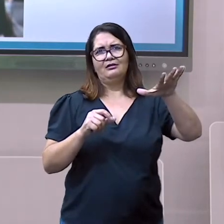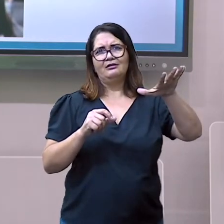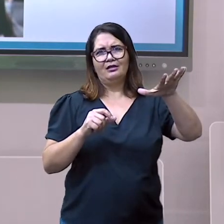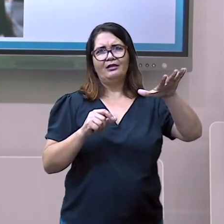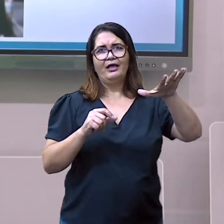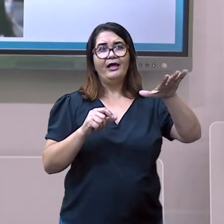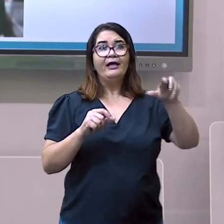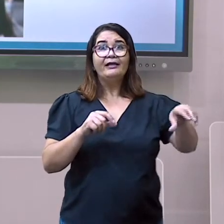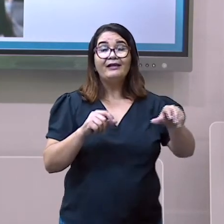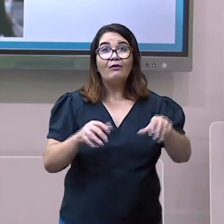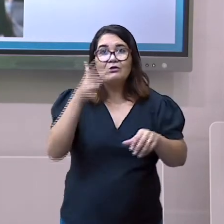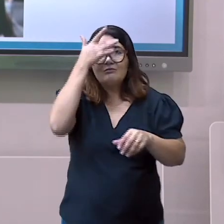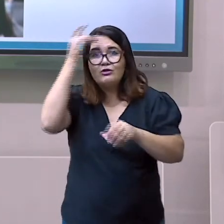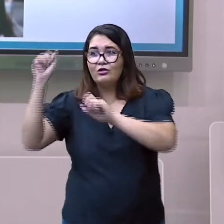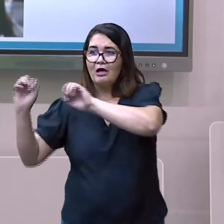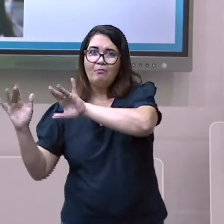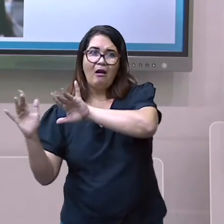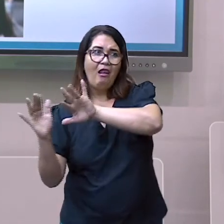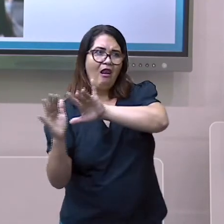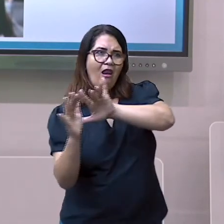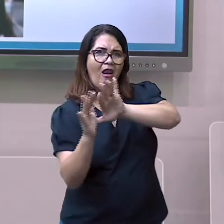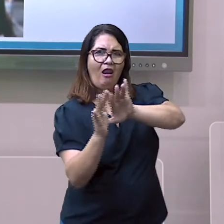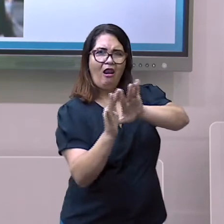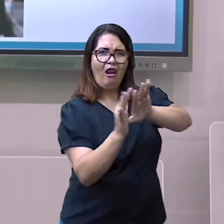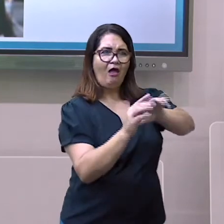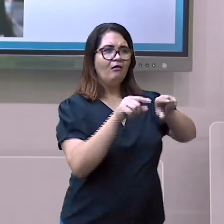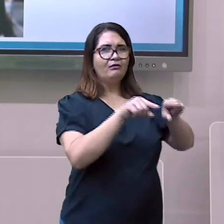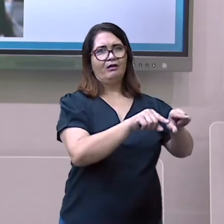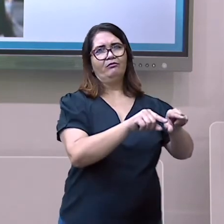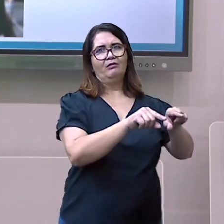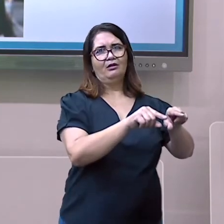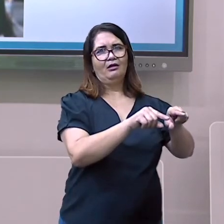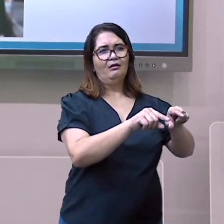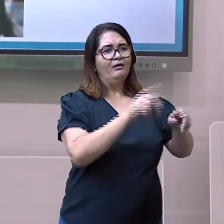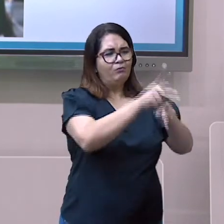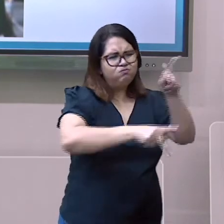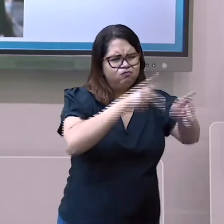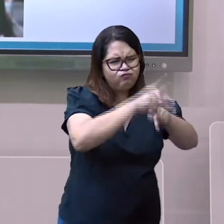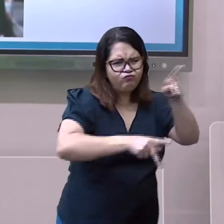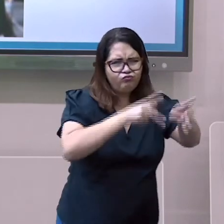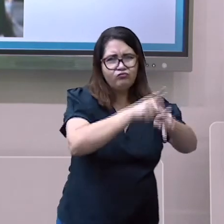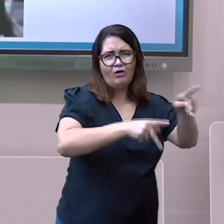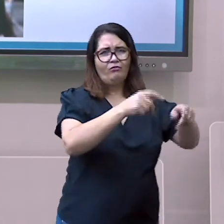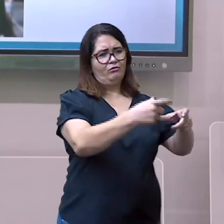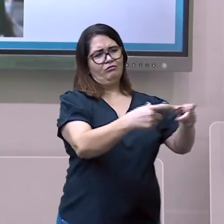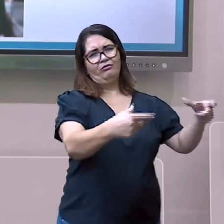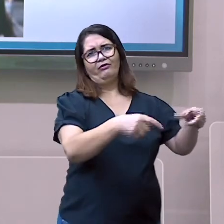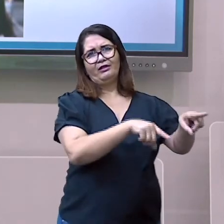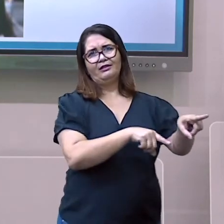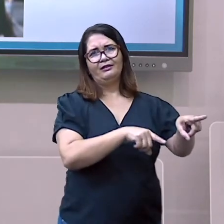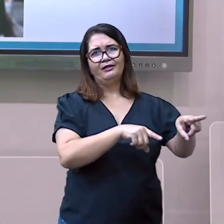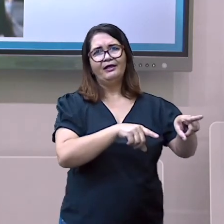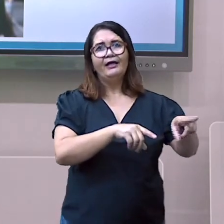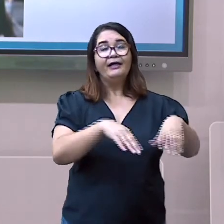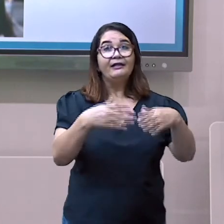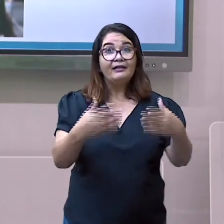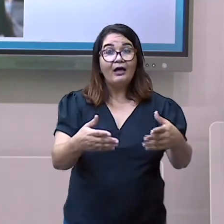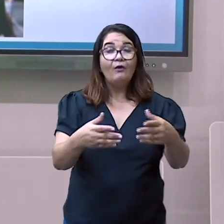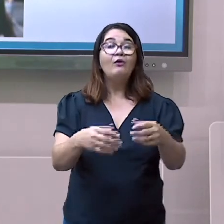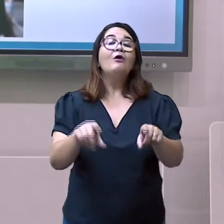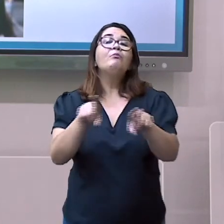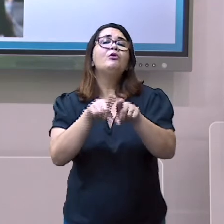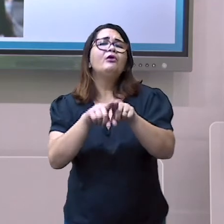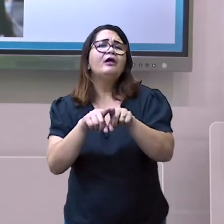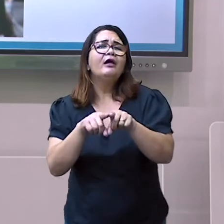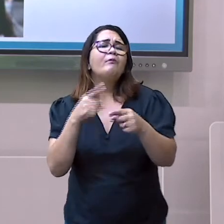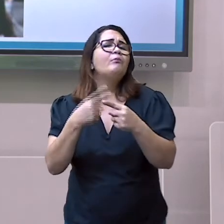Intensificou-se na década de 1930, quando as ofertas de trabalho e de melhores condições de